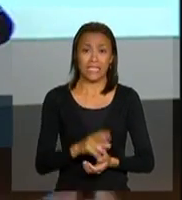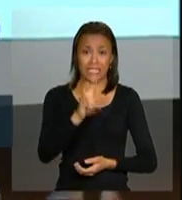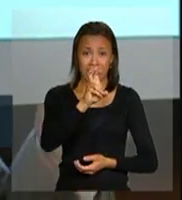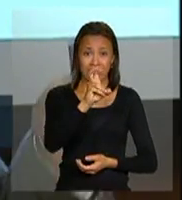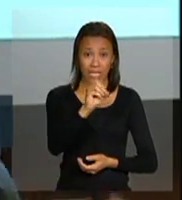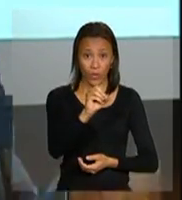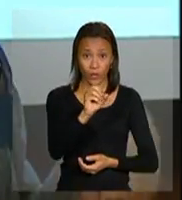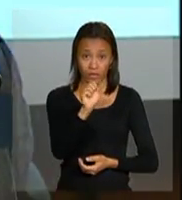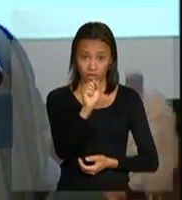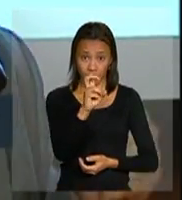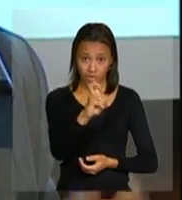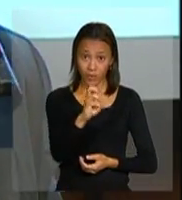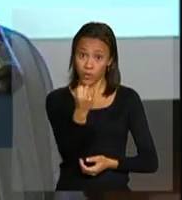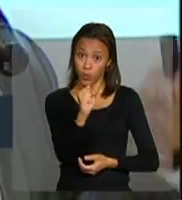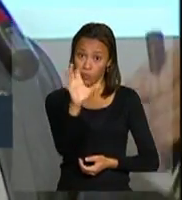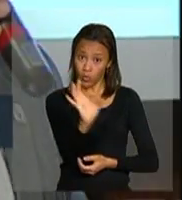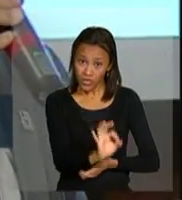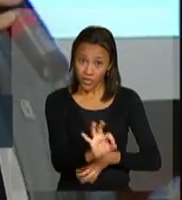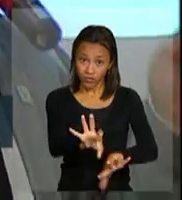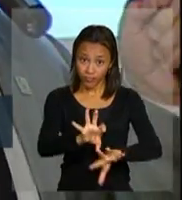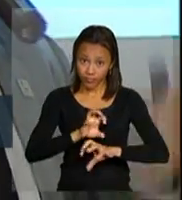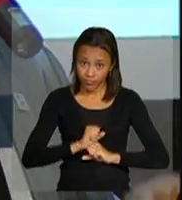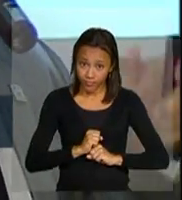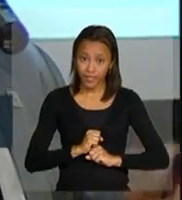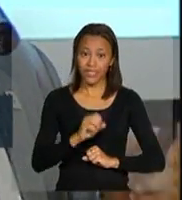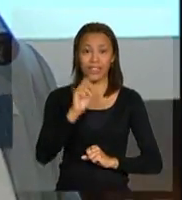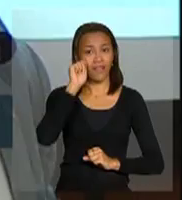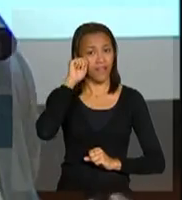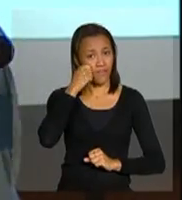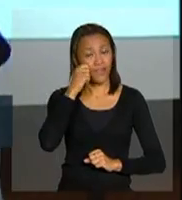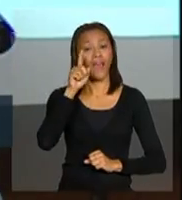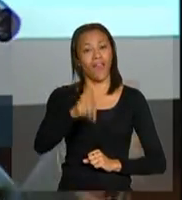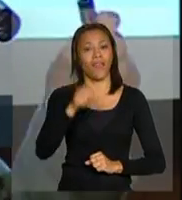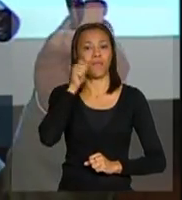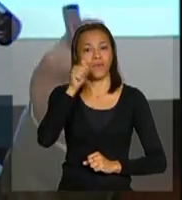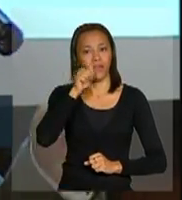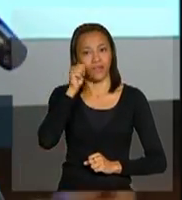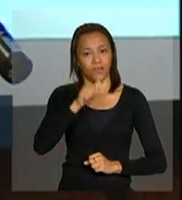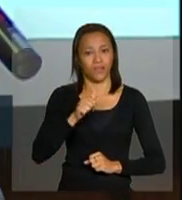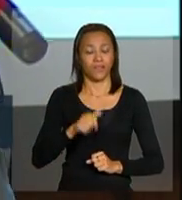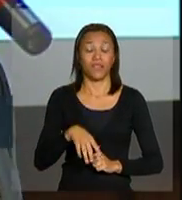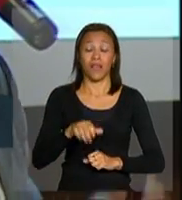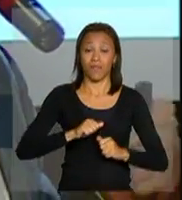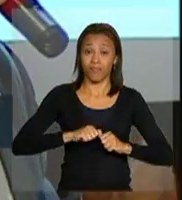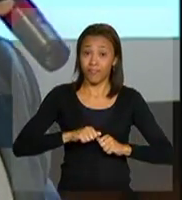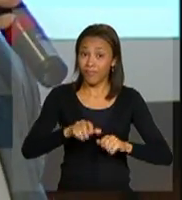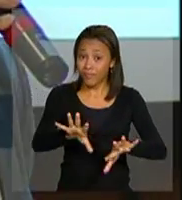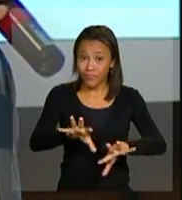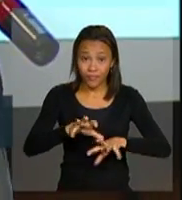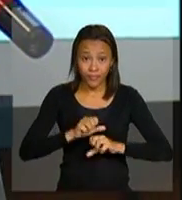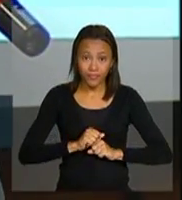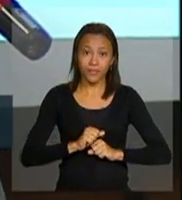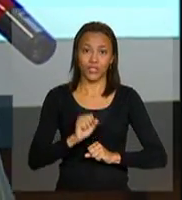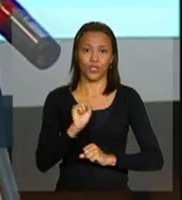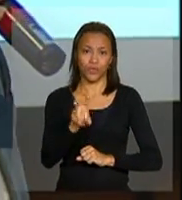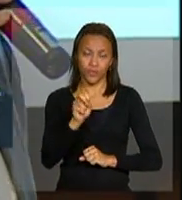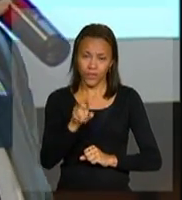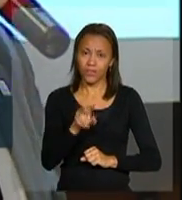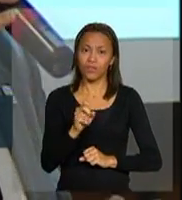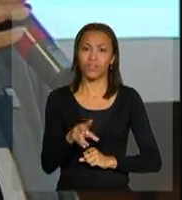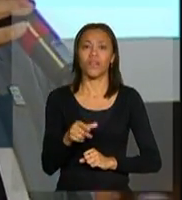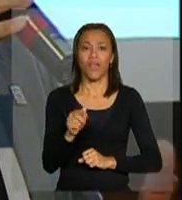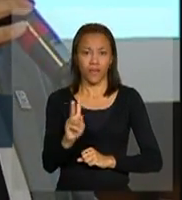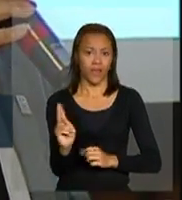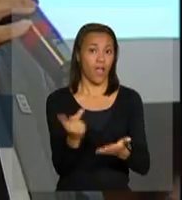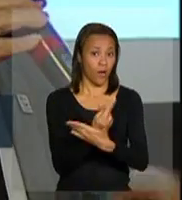58% das infecções na África Subsaariana são em mulheres, ou seja, a feminização da epidemia é um fenômeno que vinha se passando